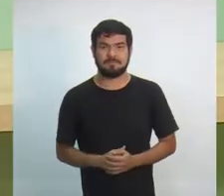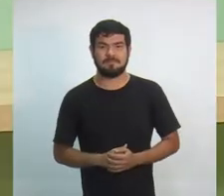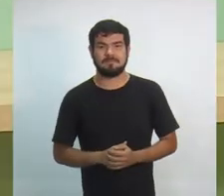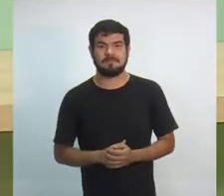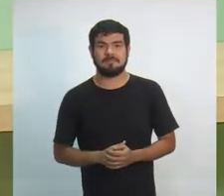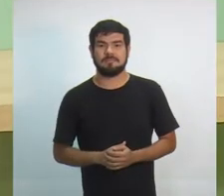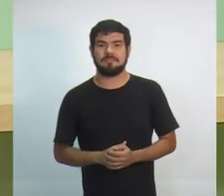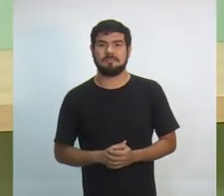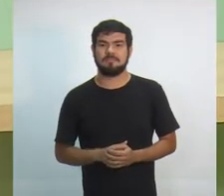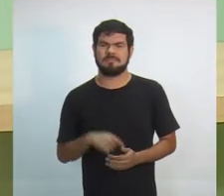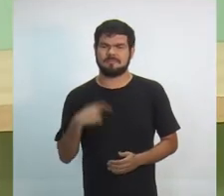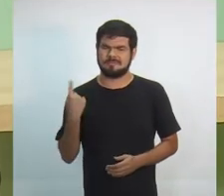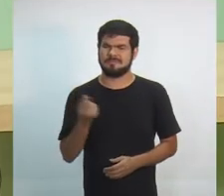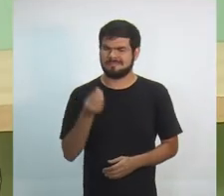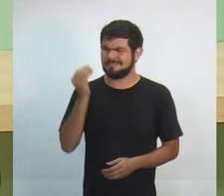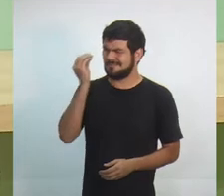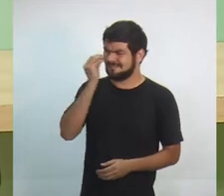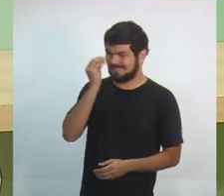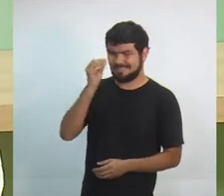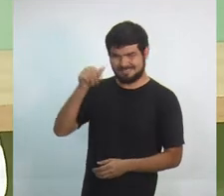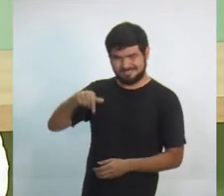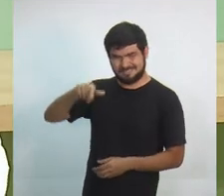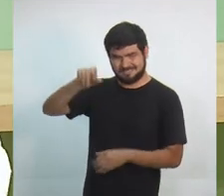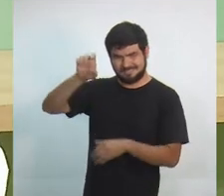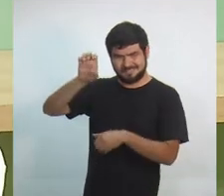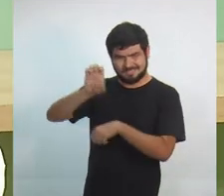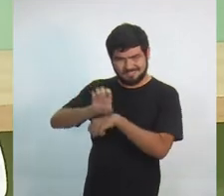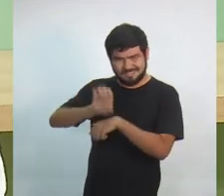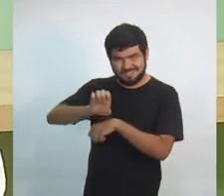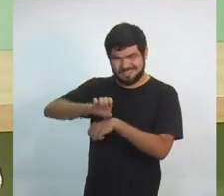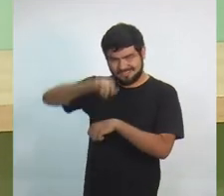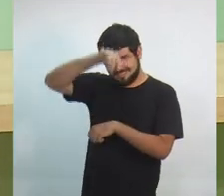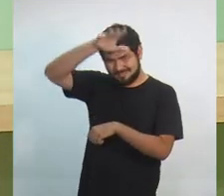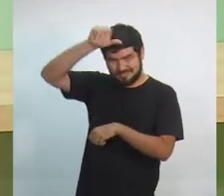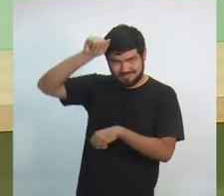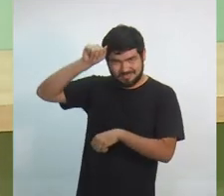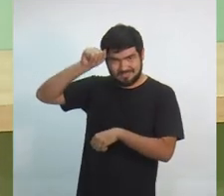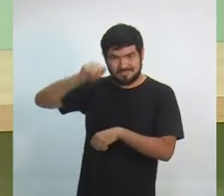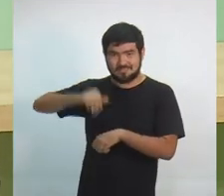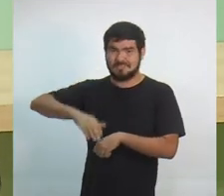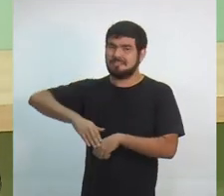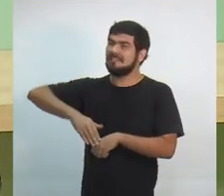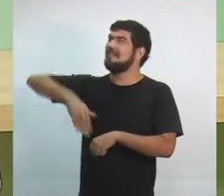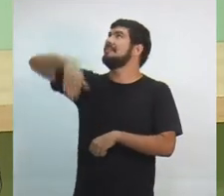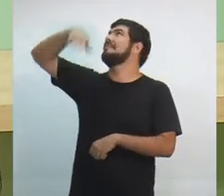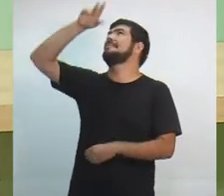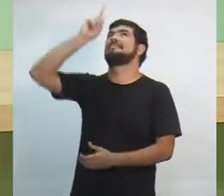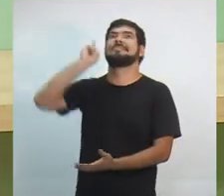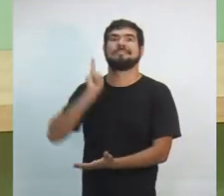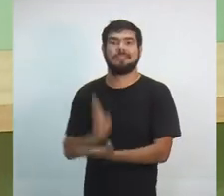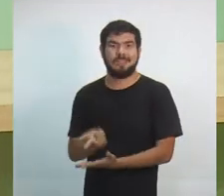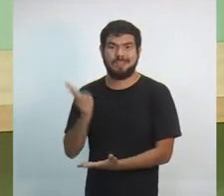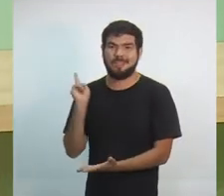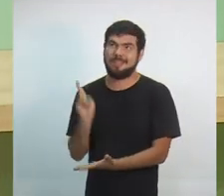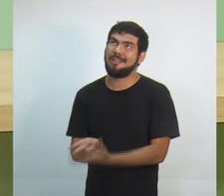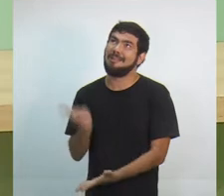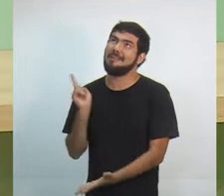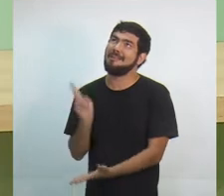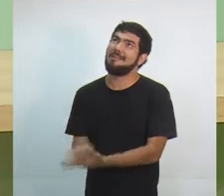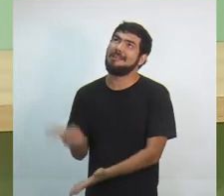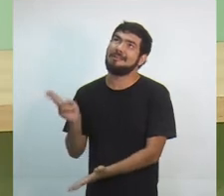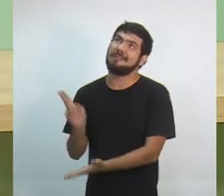Nós estamos vendo no estado do Amazonas na cidade de Manaus mais do mesmo o que sempre aconteceu.